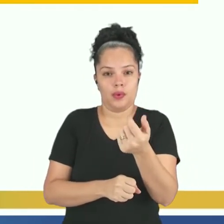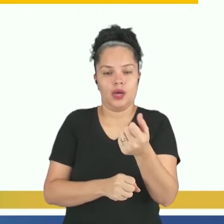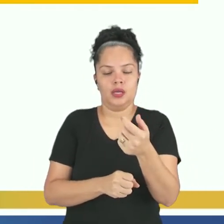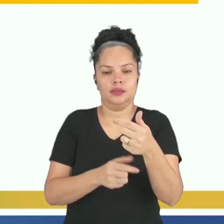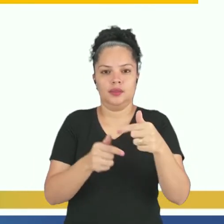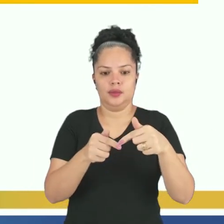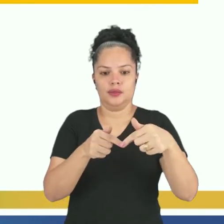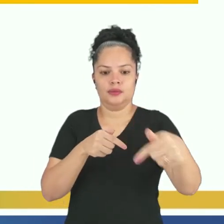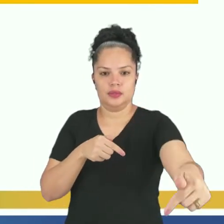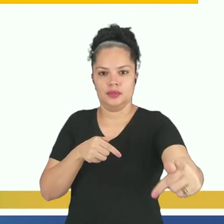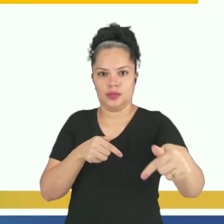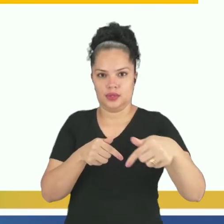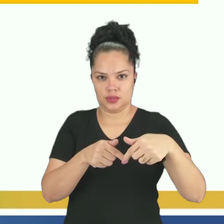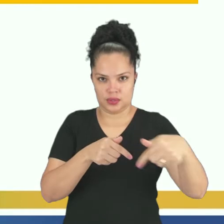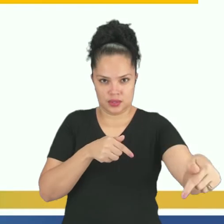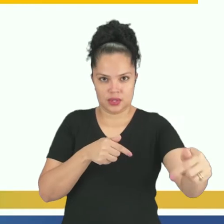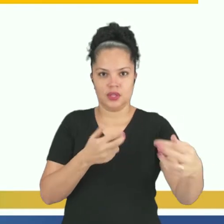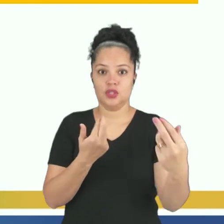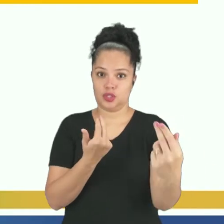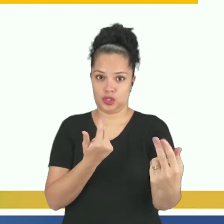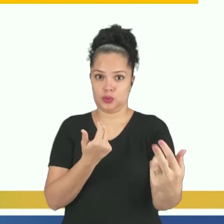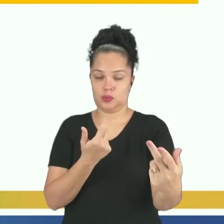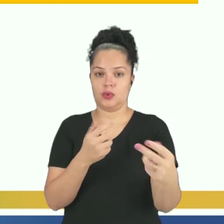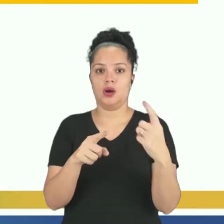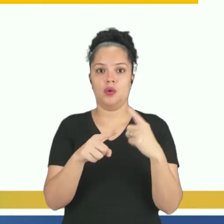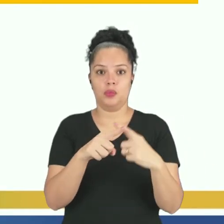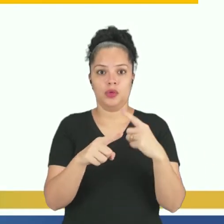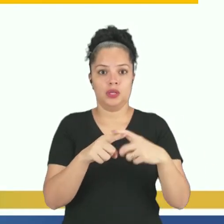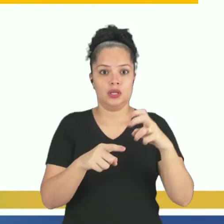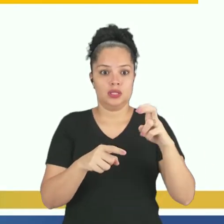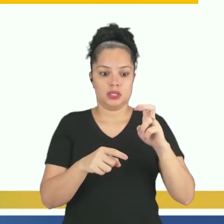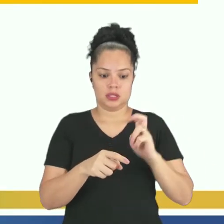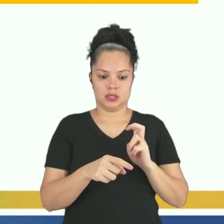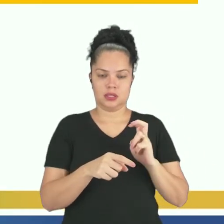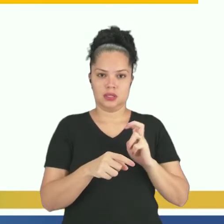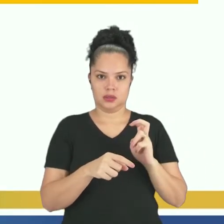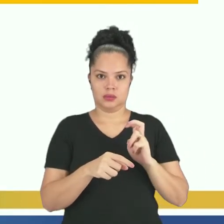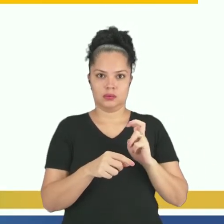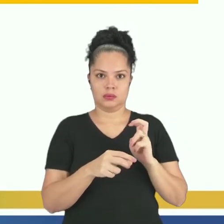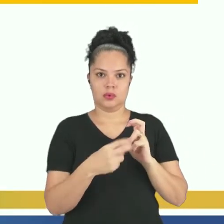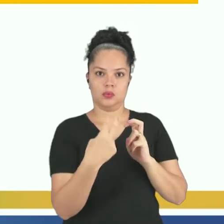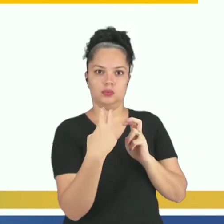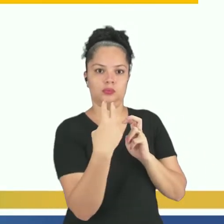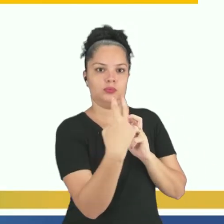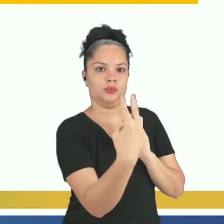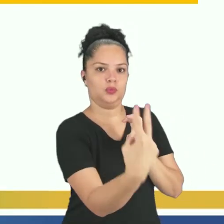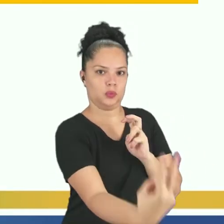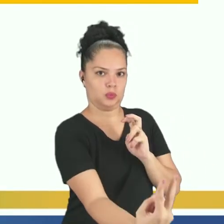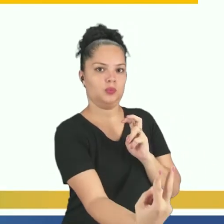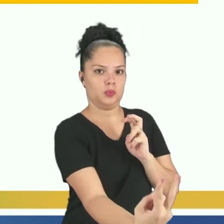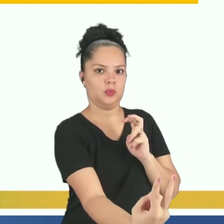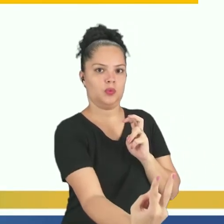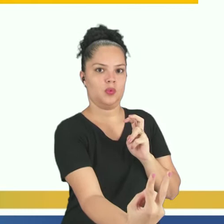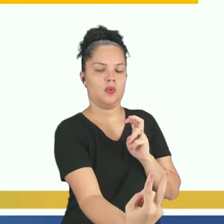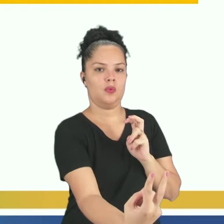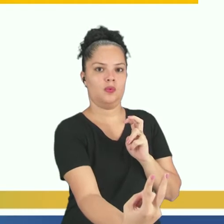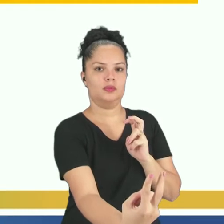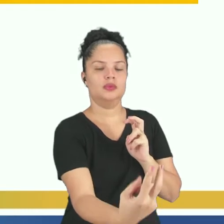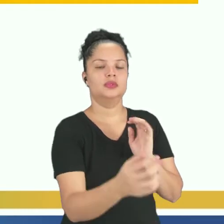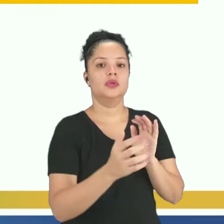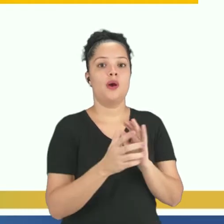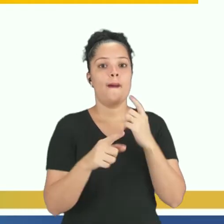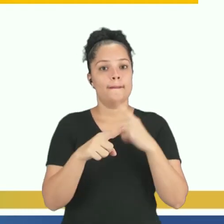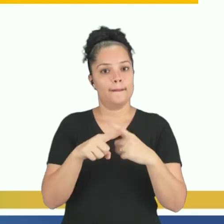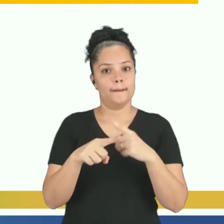iguais. Sendo, né, que cinco partes ficou com o Emmanuel e duas partes ficou com o Arão.